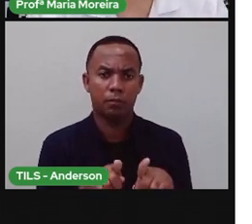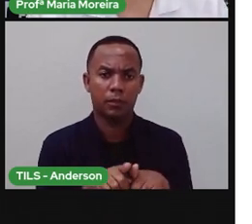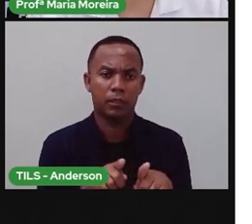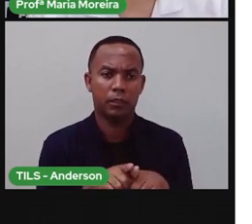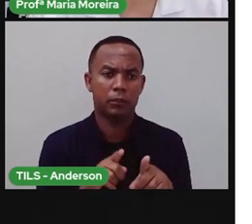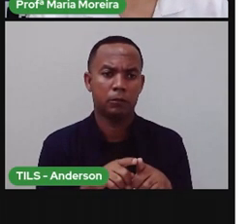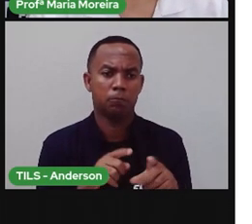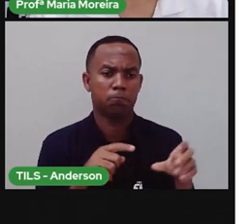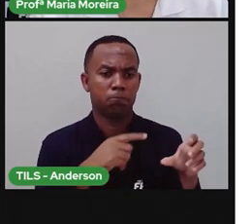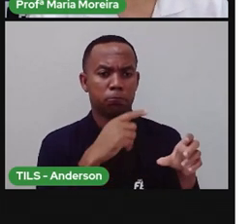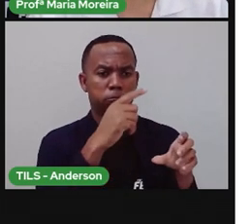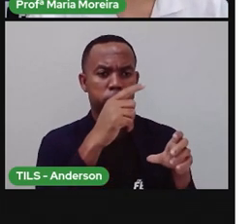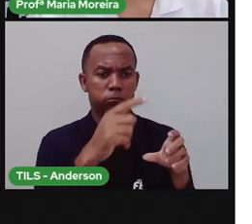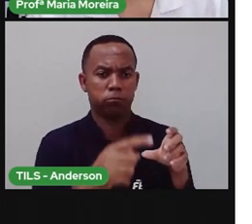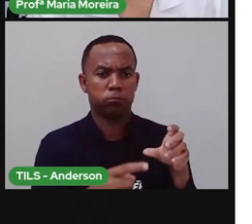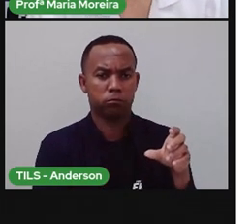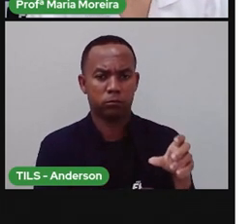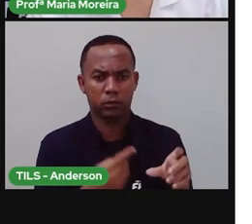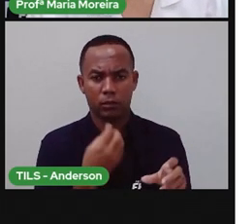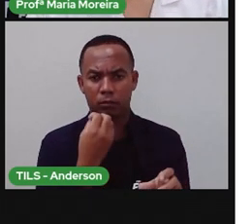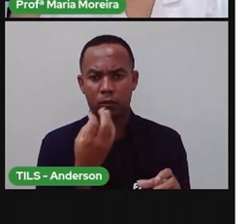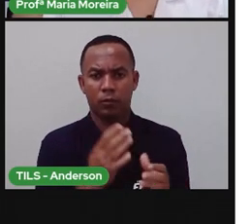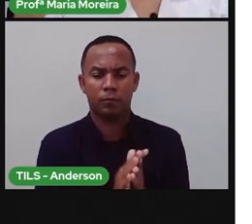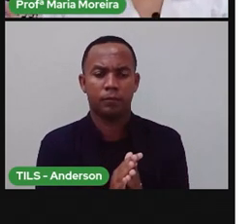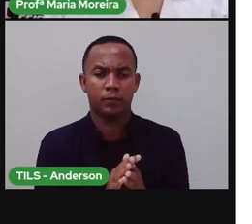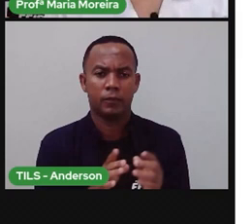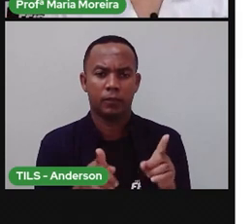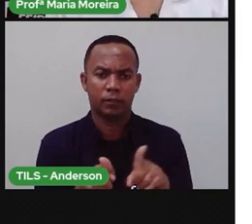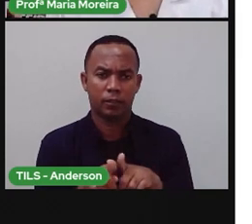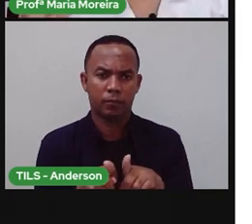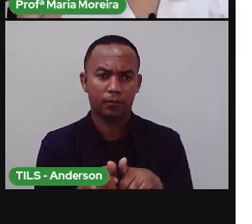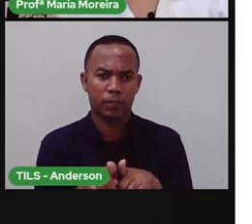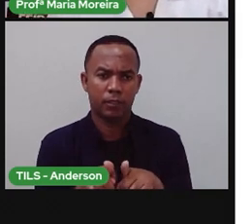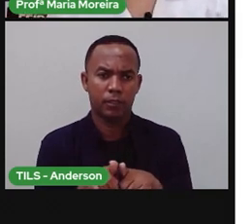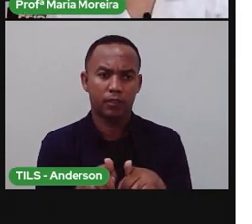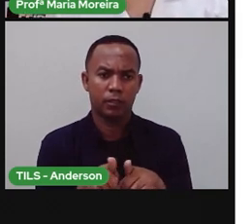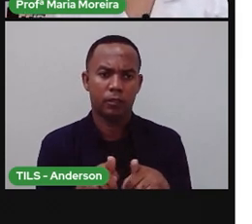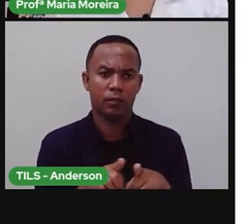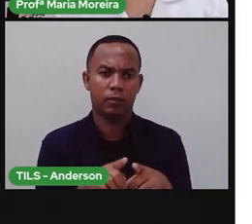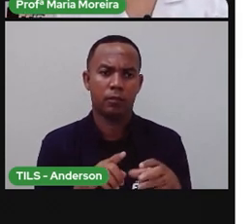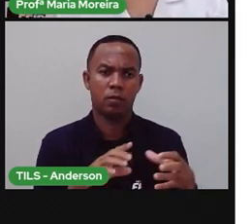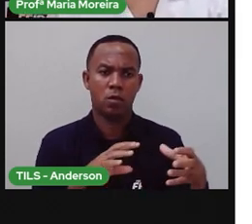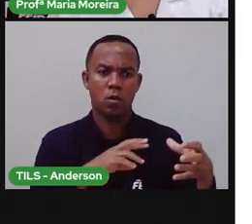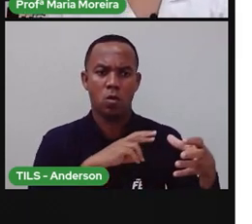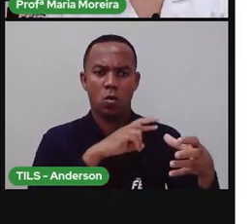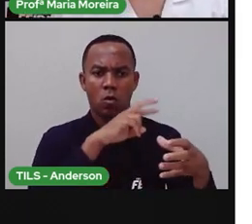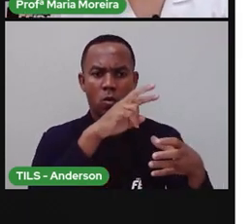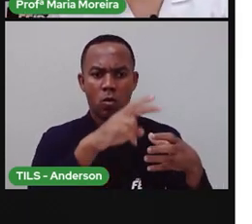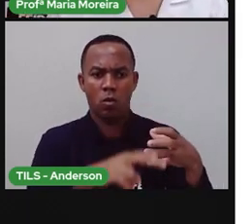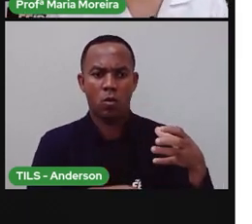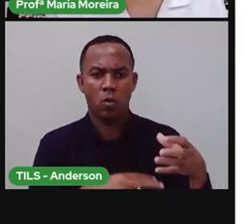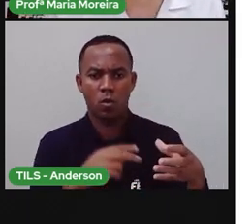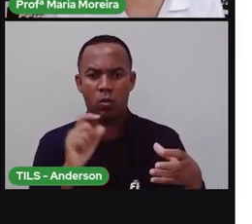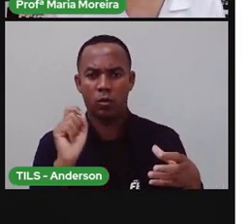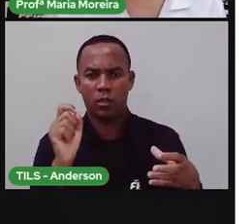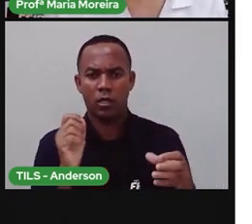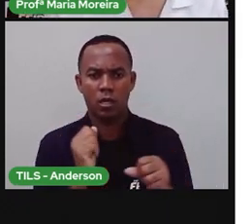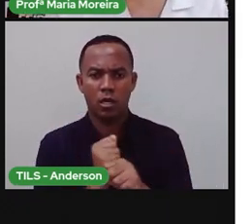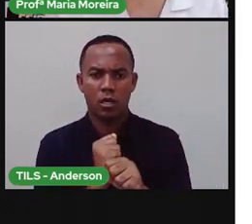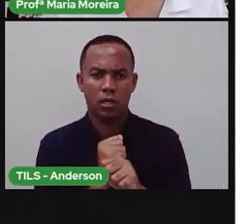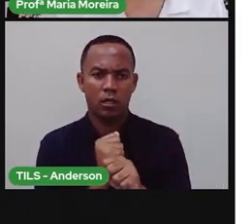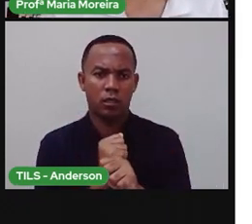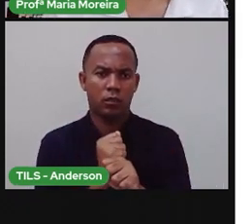movimentação da Terra. É muito boa. Uma das consequências, né? Desse movimento de translação é a sucessão dos anos.